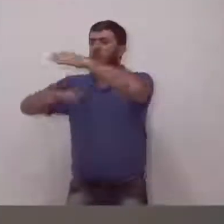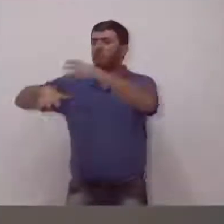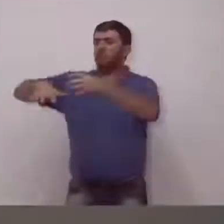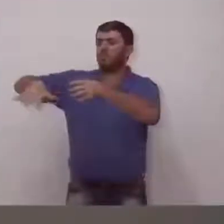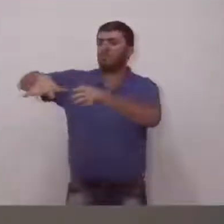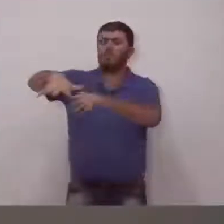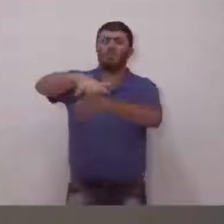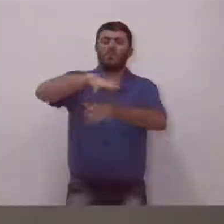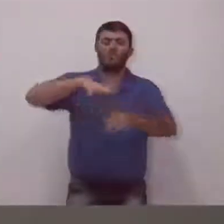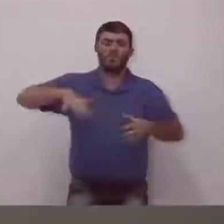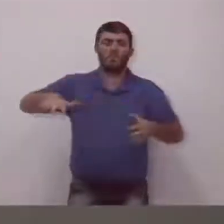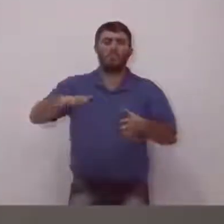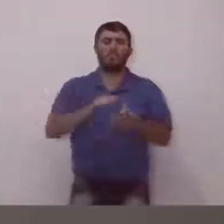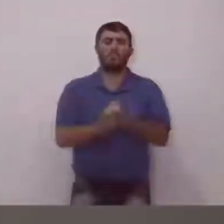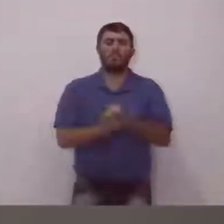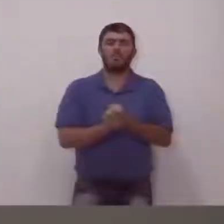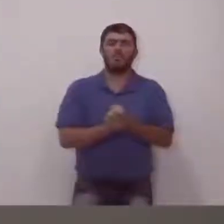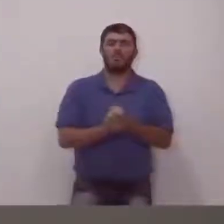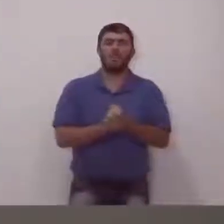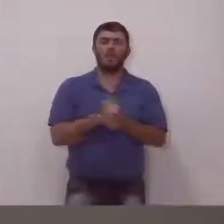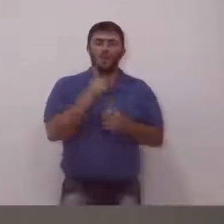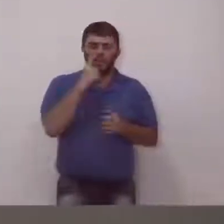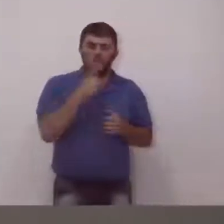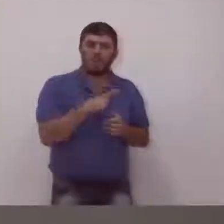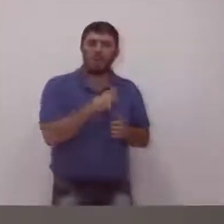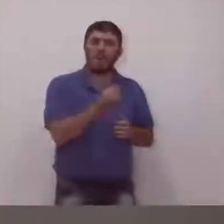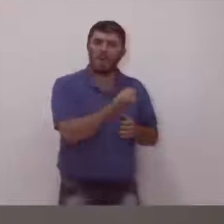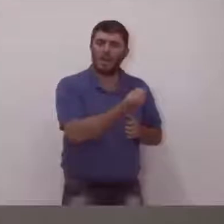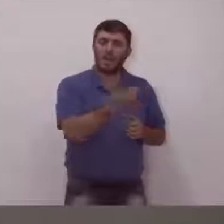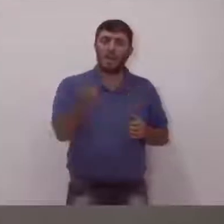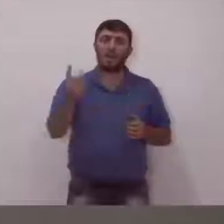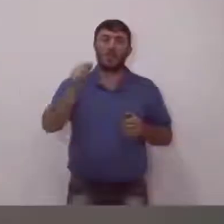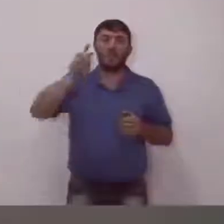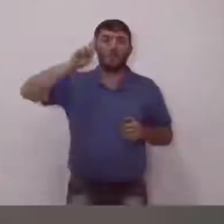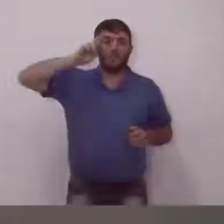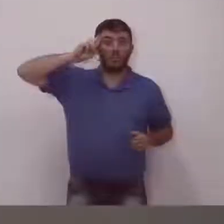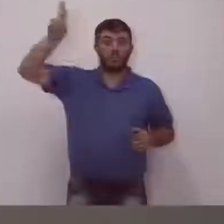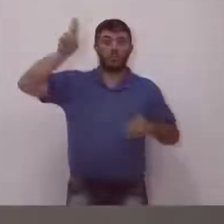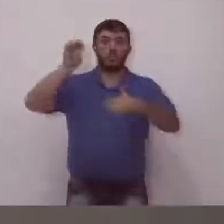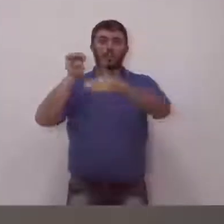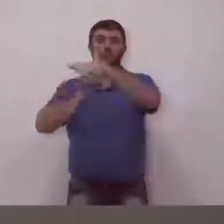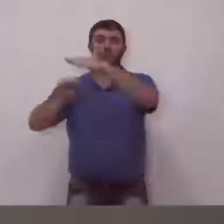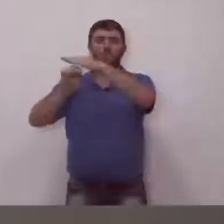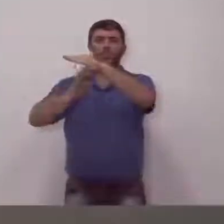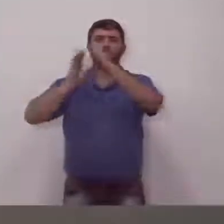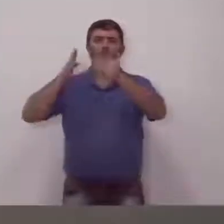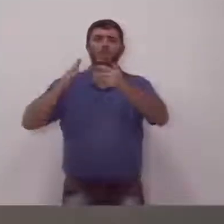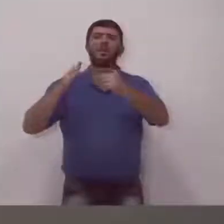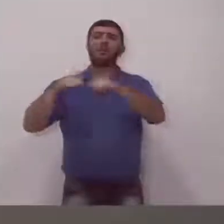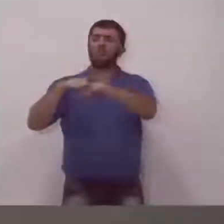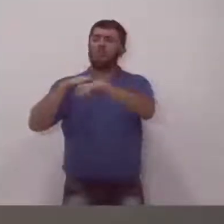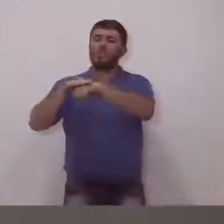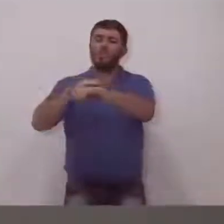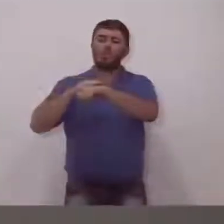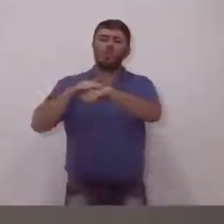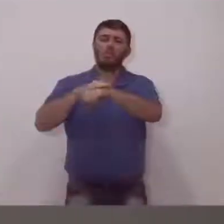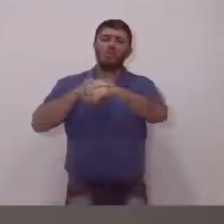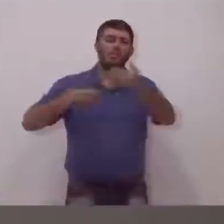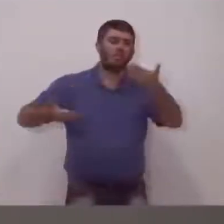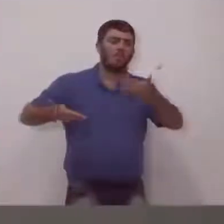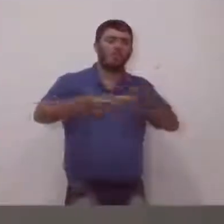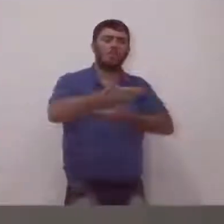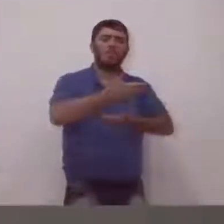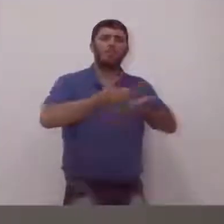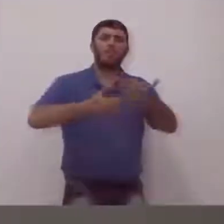2013, na EIVI, e ali alguns empresários já estavam brigando, já estavam conversando com algumas pessoas, que alguns empresários, quando